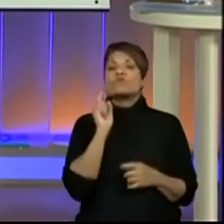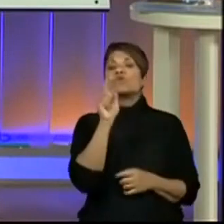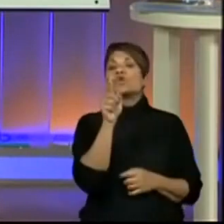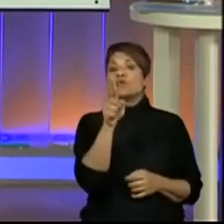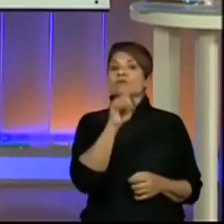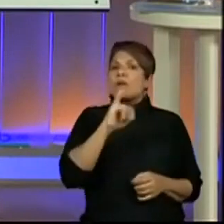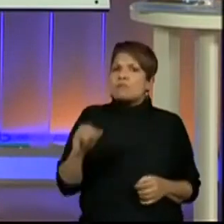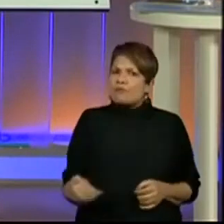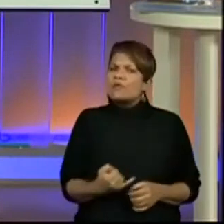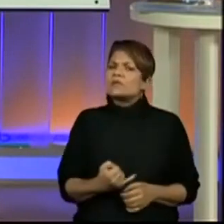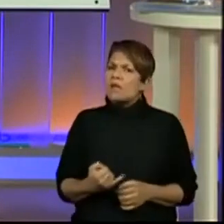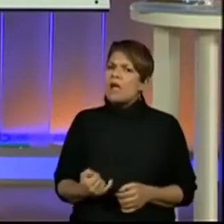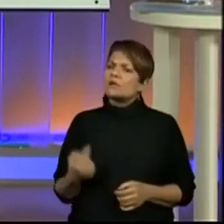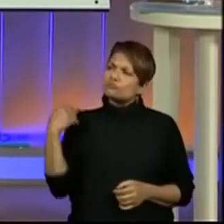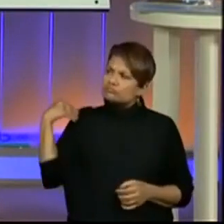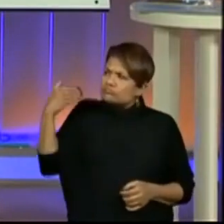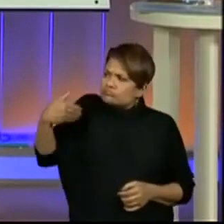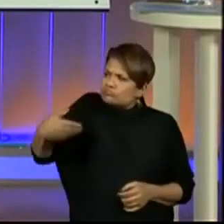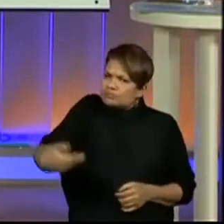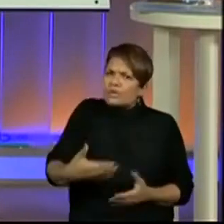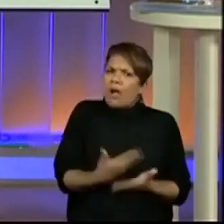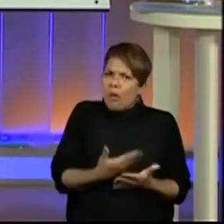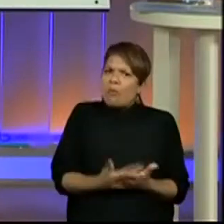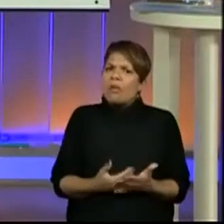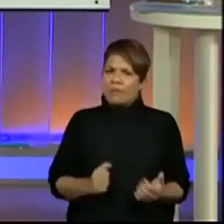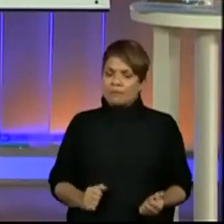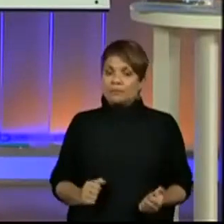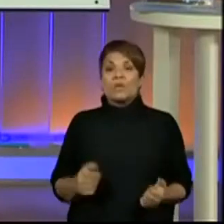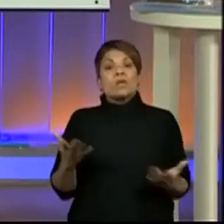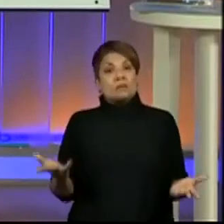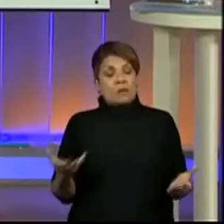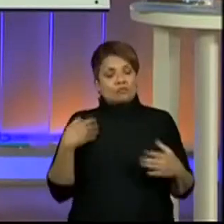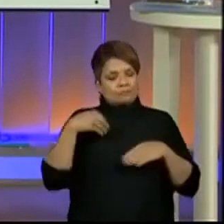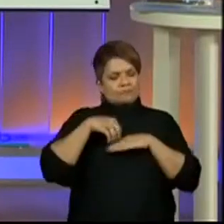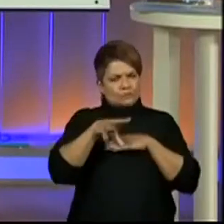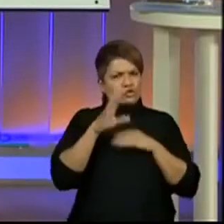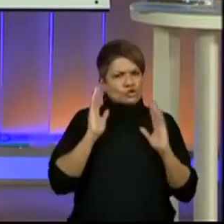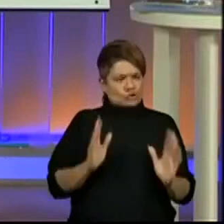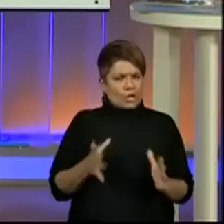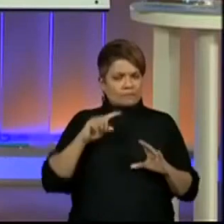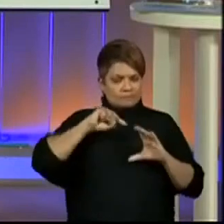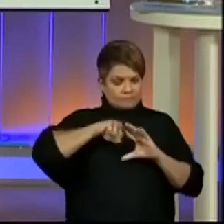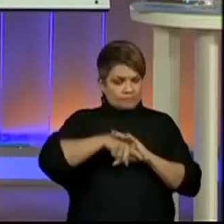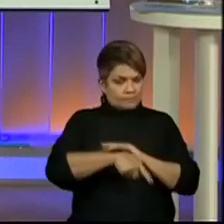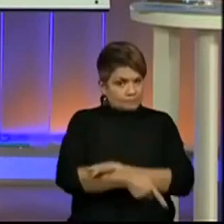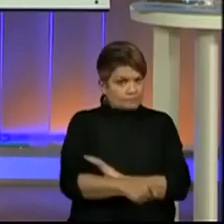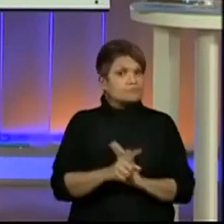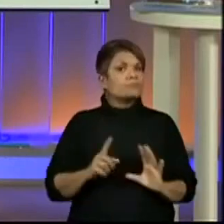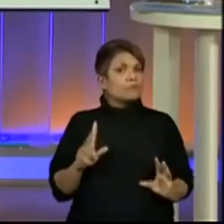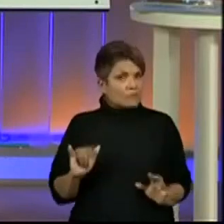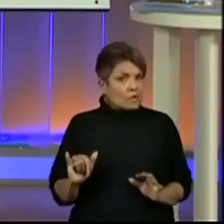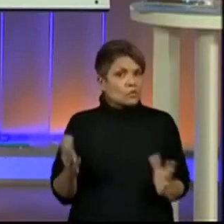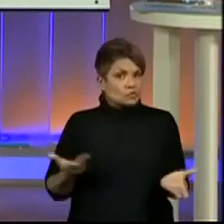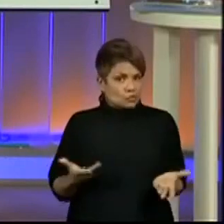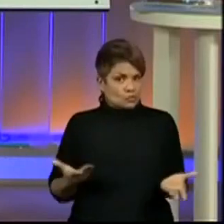aproveitaram muito bem essas aulas. E como eu disse, nós iremos nos aprofundar. Como? Hoje, faremos